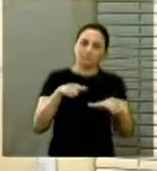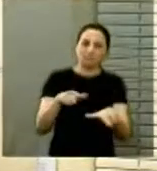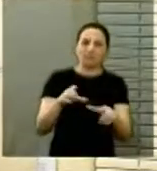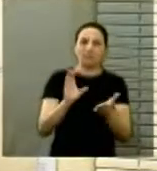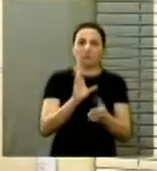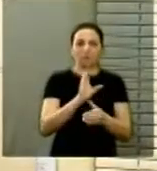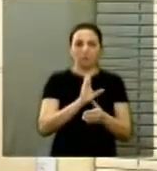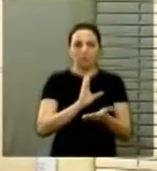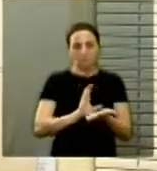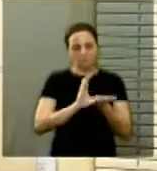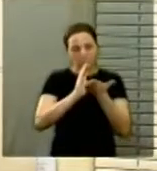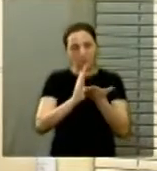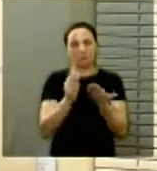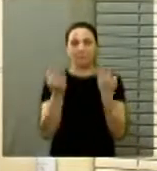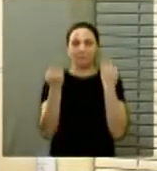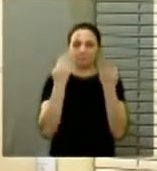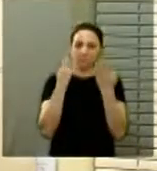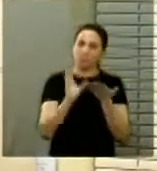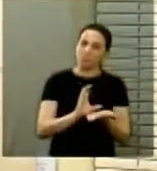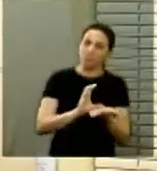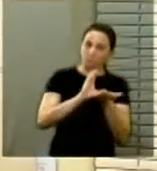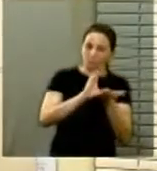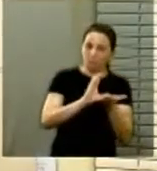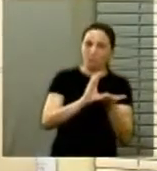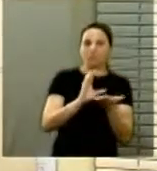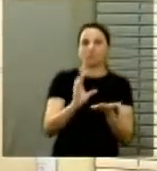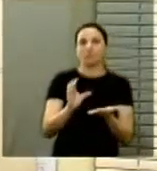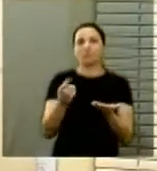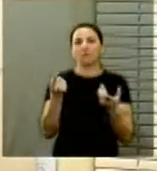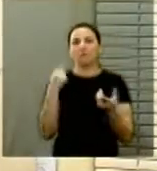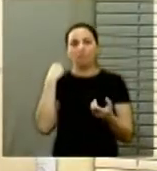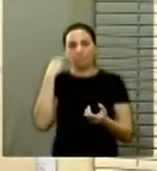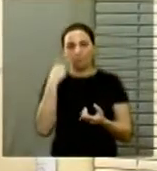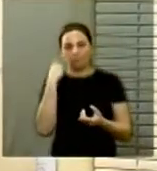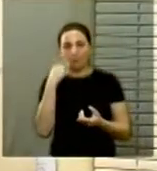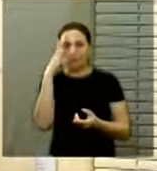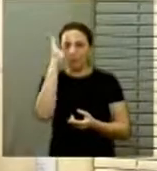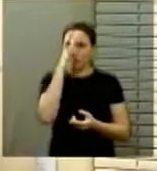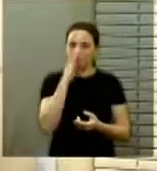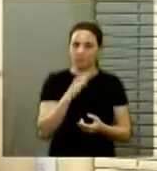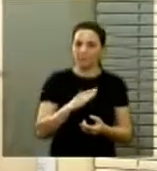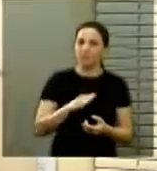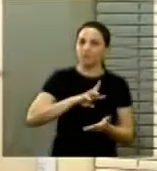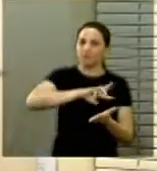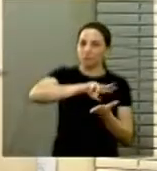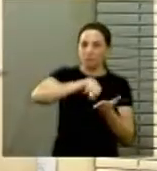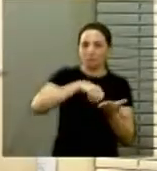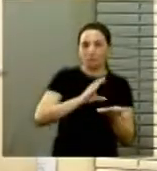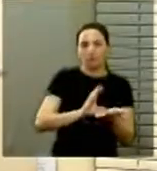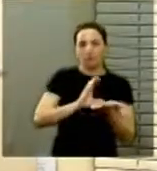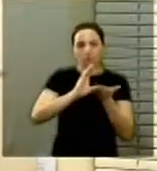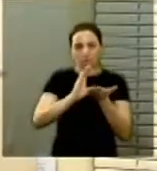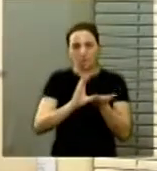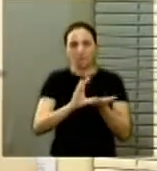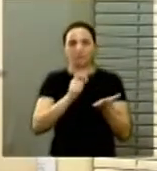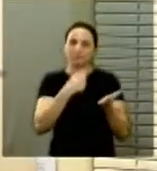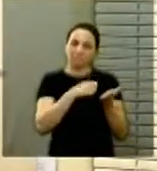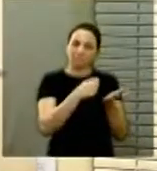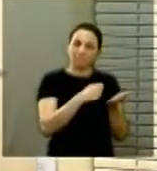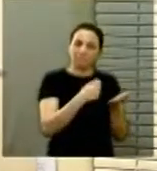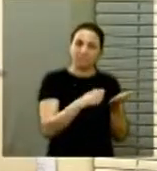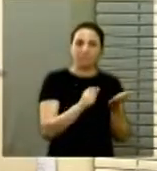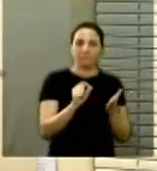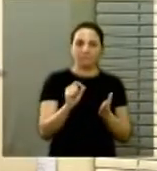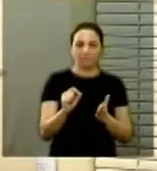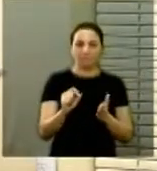Conselho Federal de Psicologia, Conselho Federal da Ordem dos Advogados do Brasil, uma série de conselhos de criança e adolescente de nível